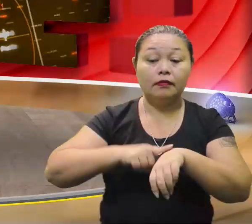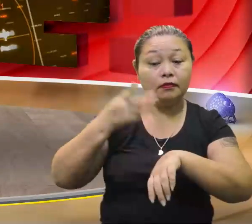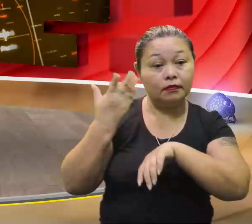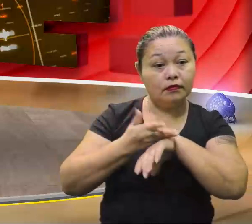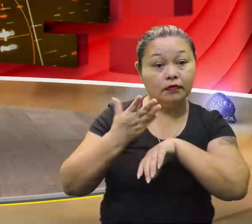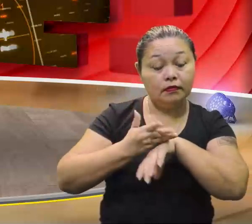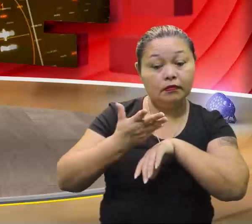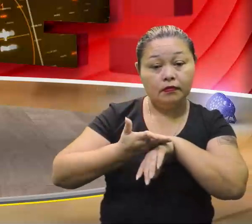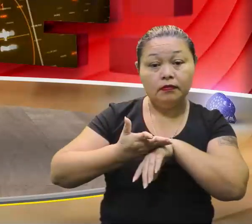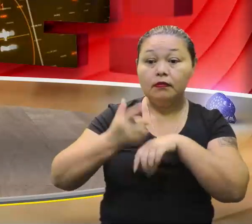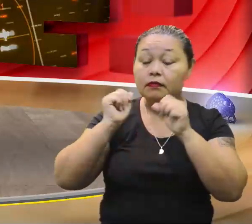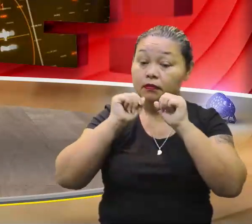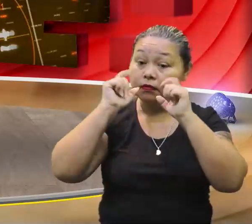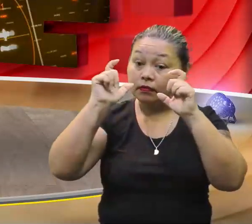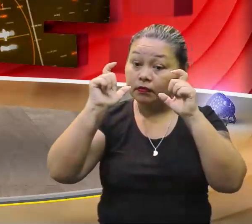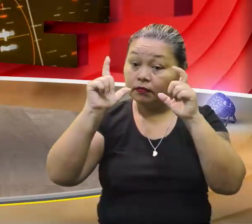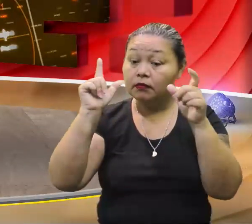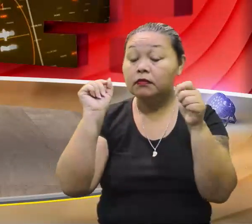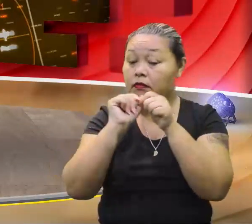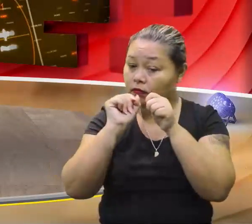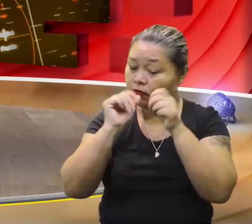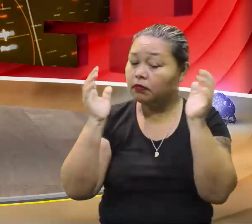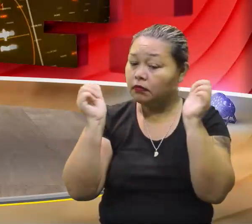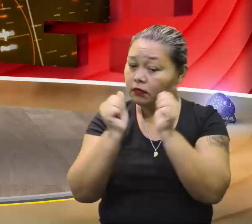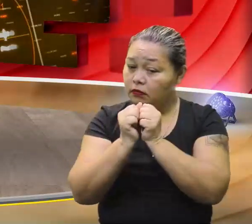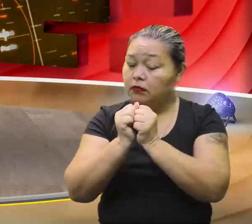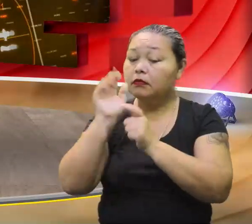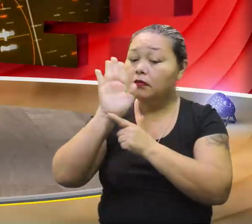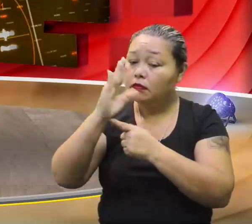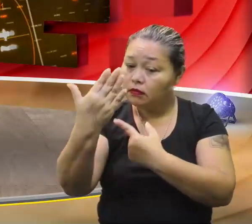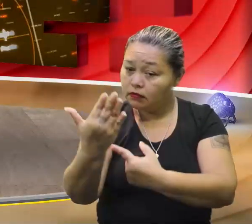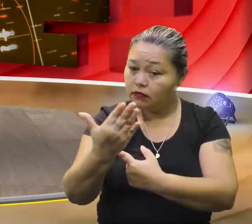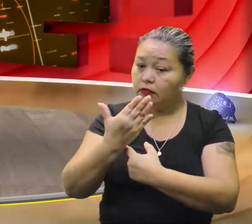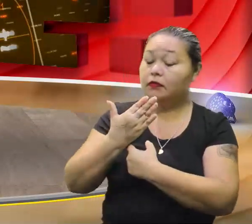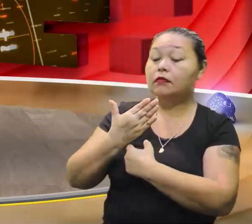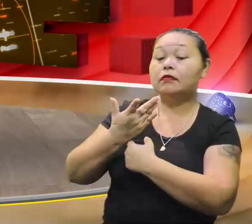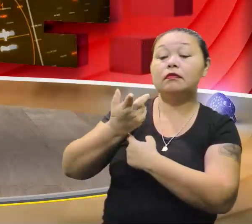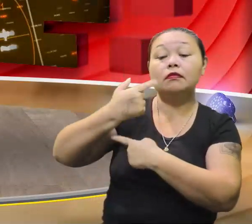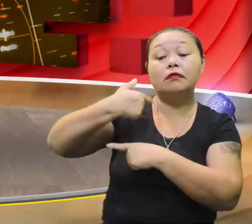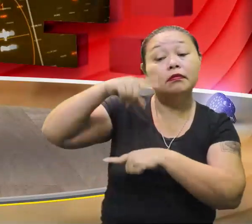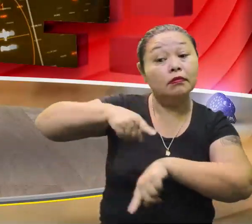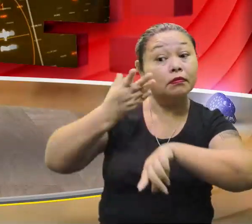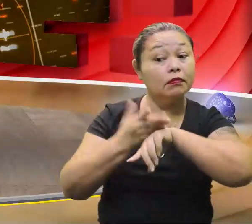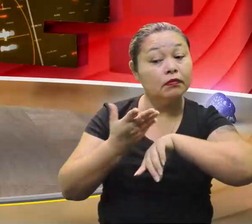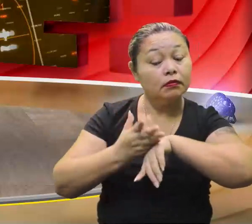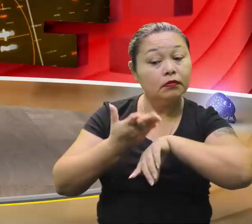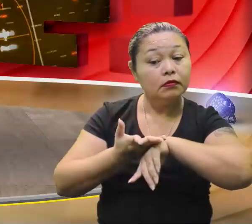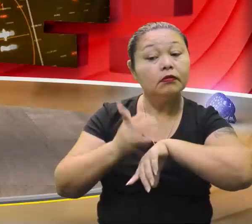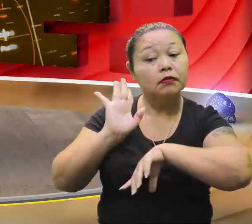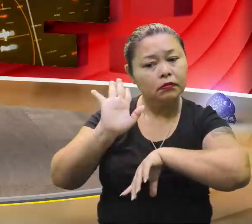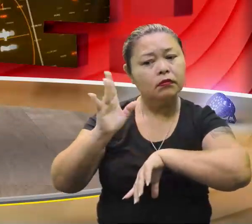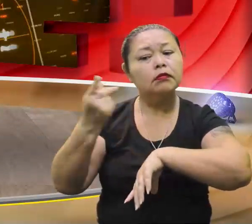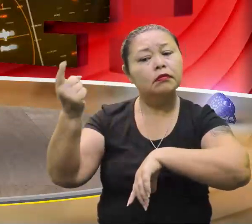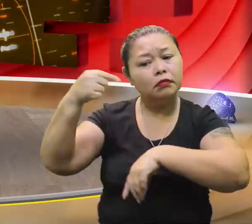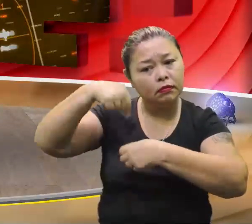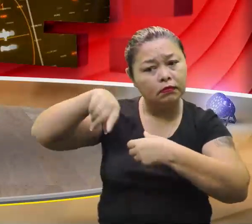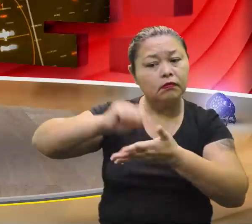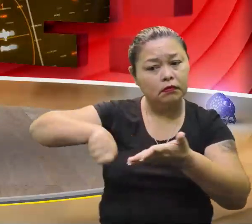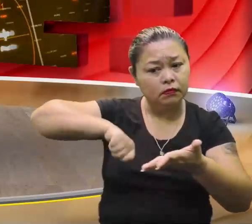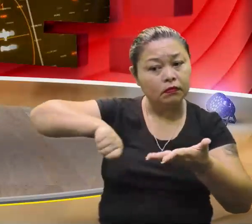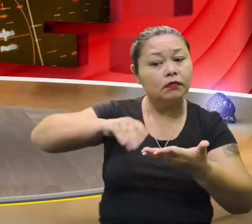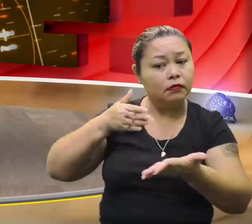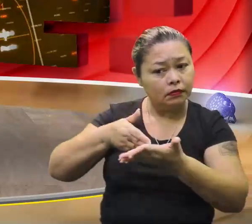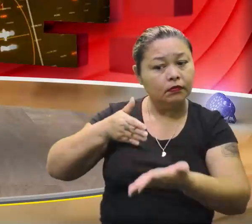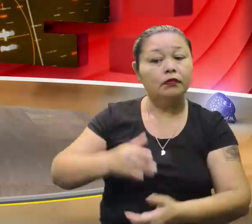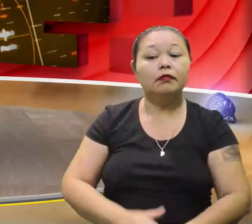prática vale a atenção, vale fazer junto, vale se auxiliar. É hora de praticar, tá? E a gente já já volta com a correção.